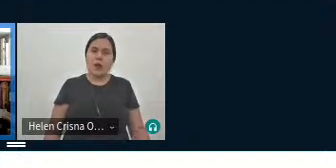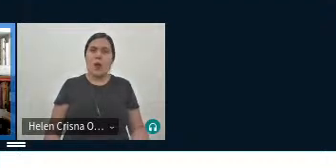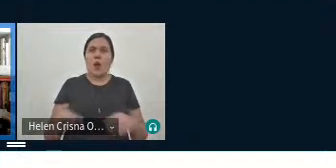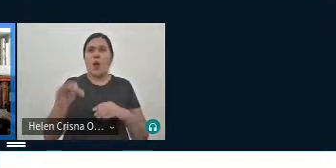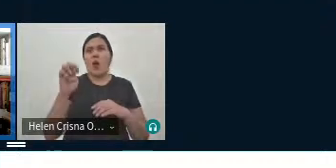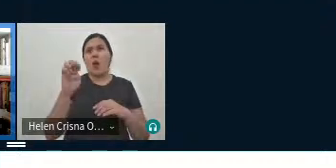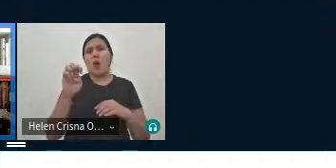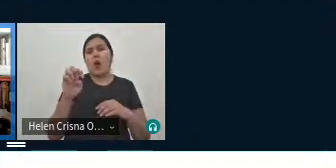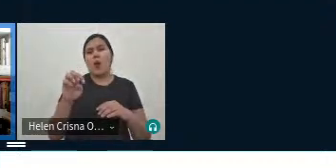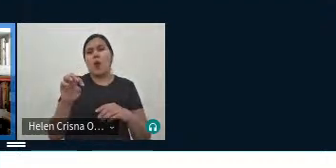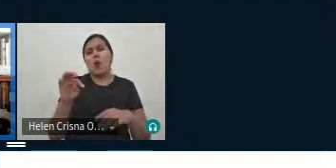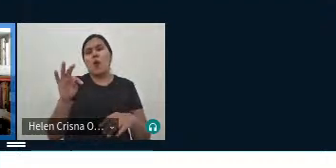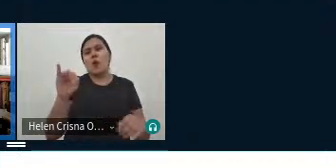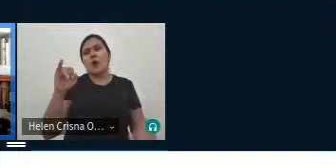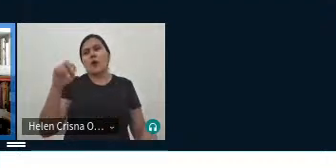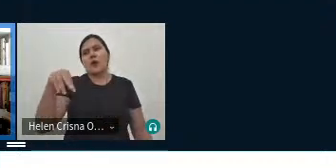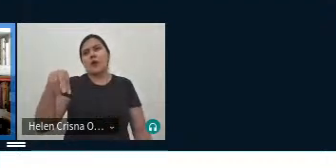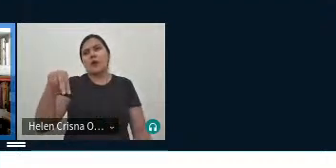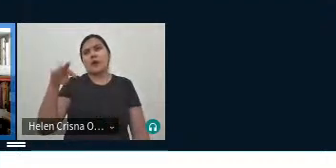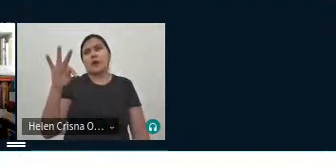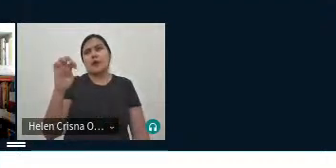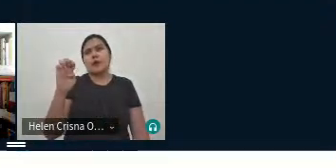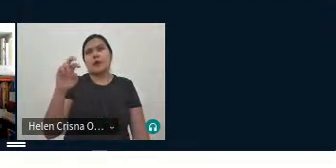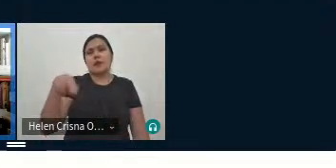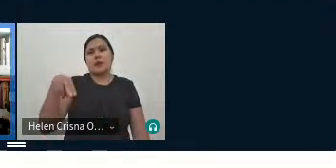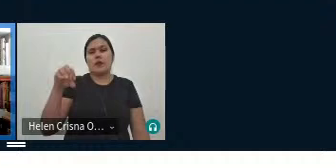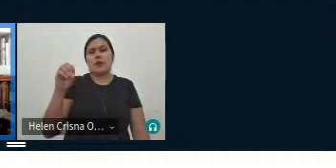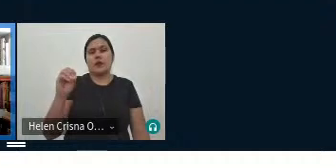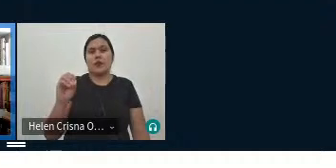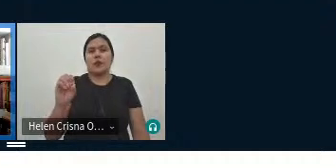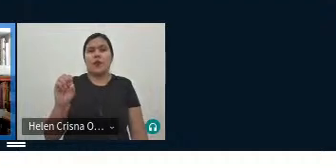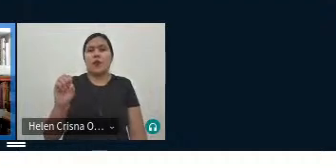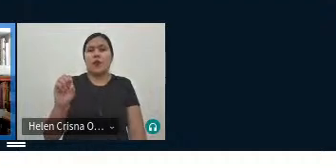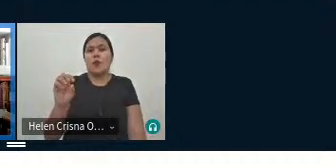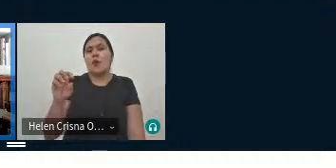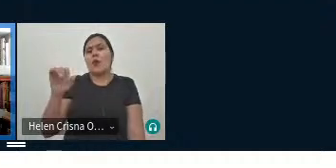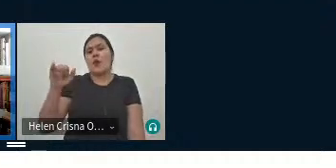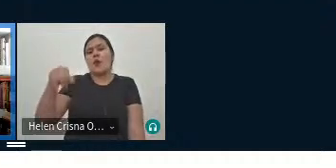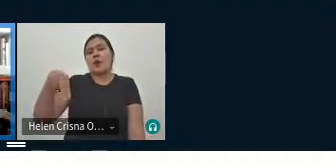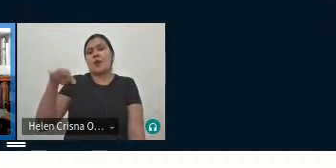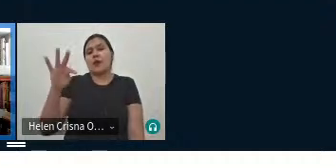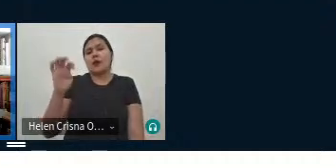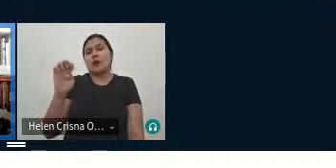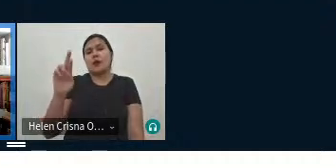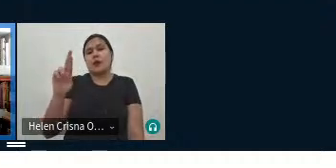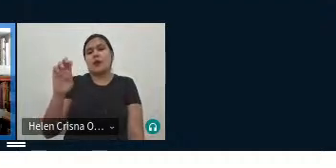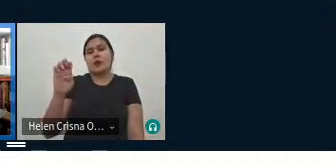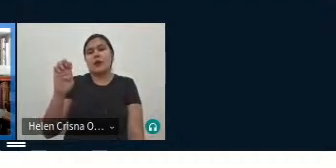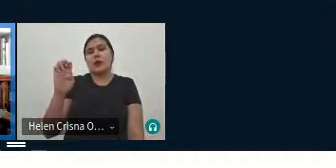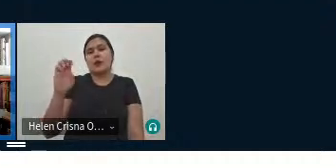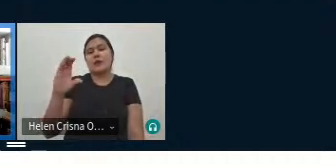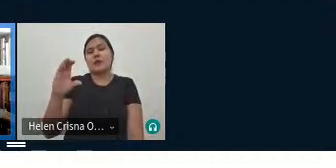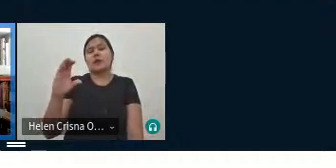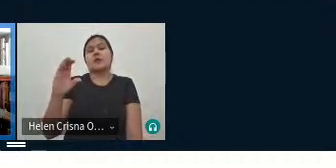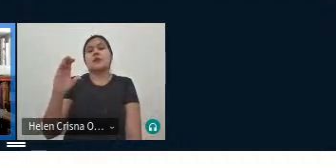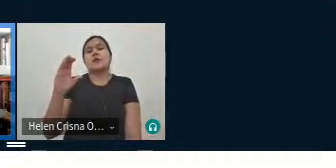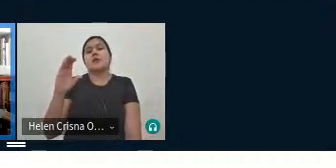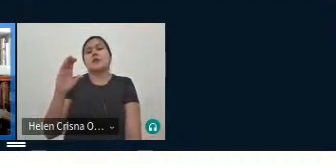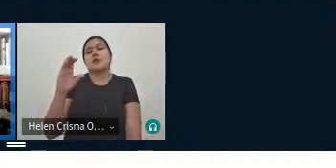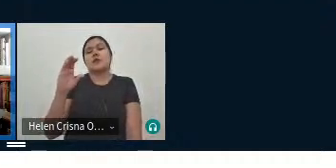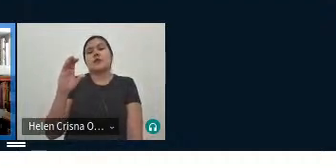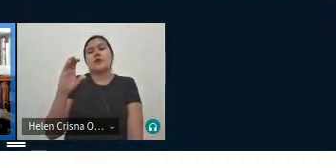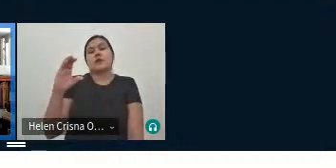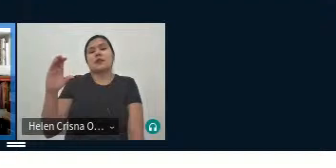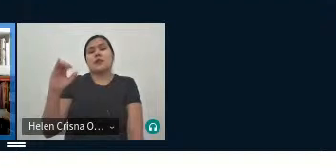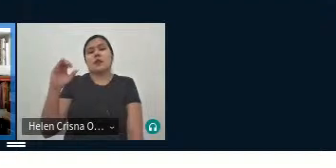interseccionalidade né é um termo que é que é cunhado por ela né pra